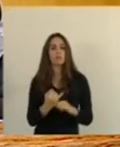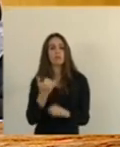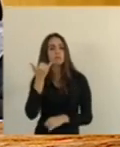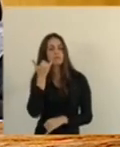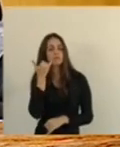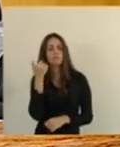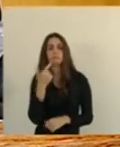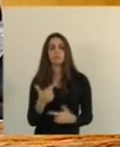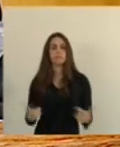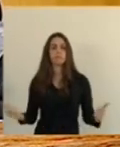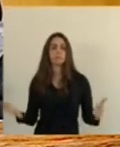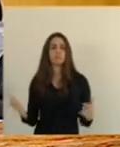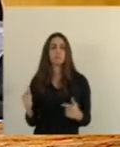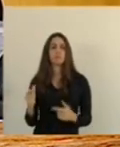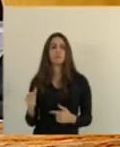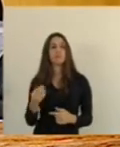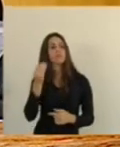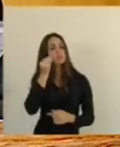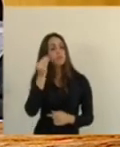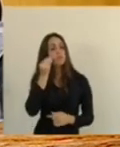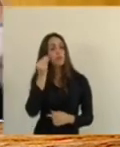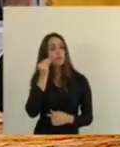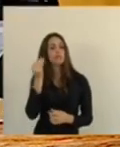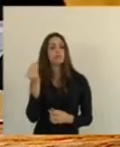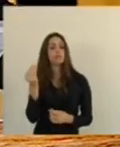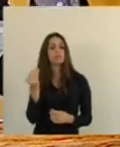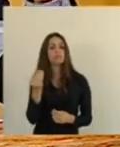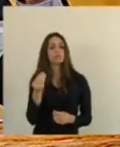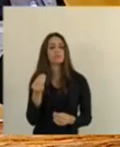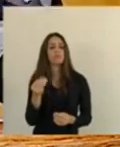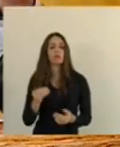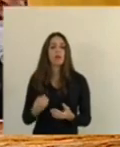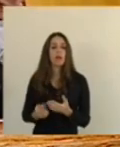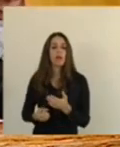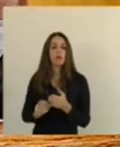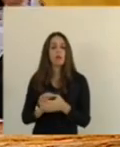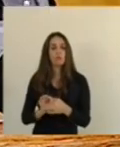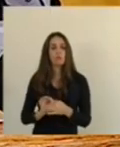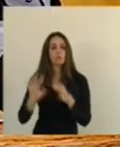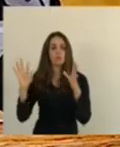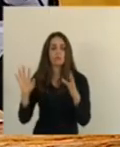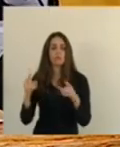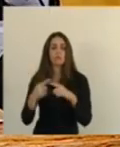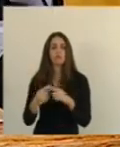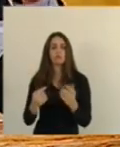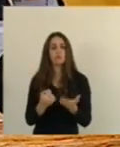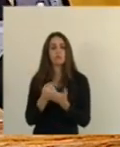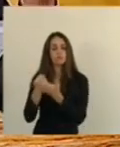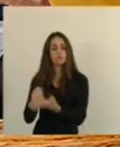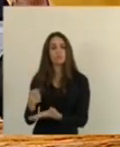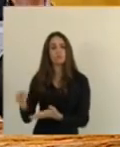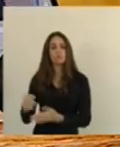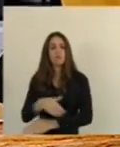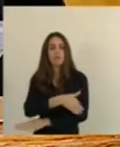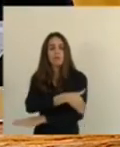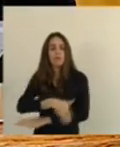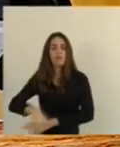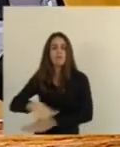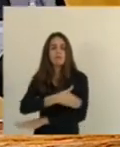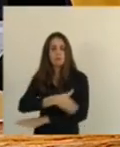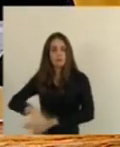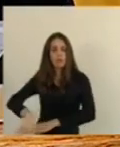tentando encaminhar essa torre. Já fiz a indicação do asfalto da estrada do Pontal